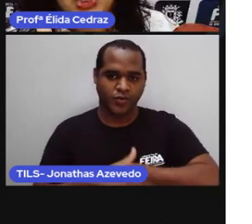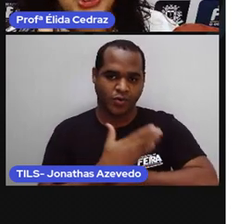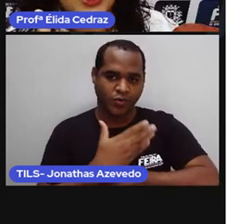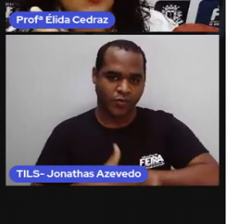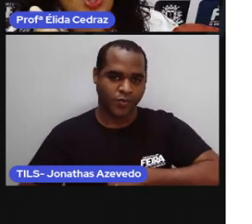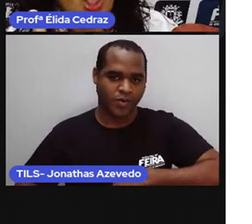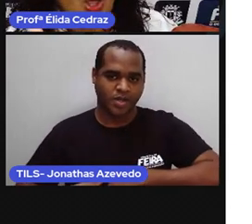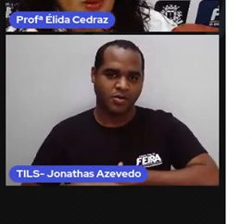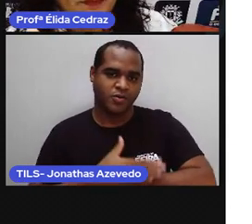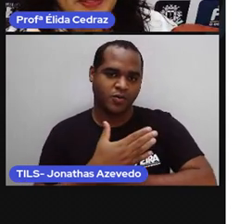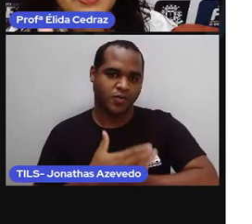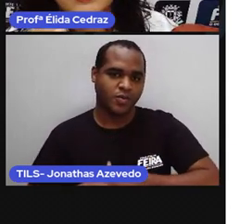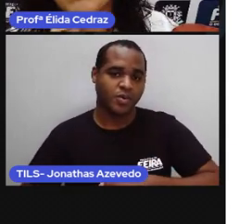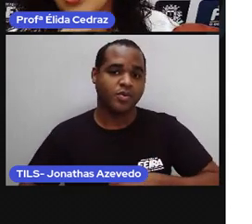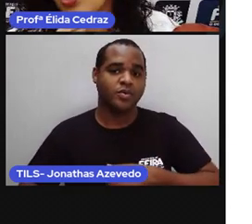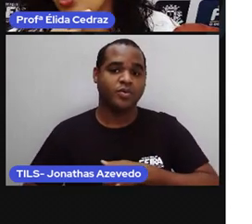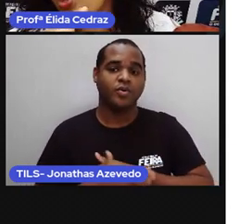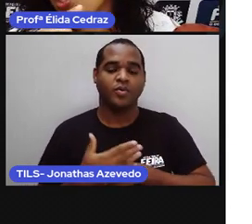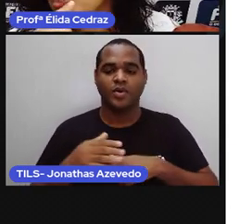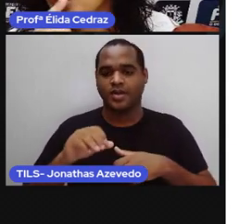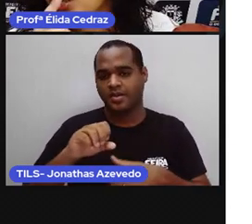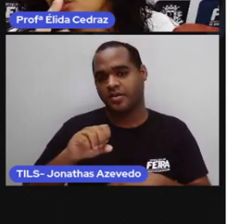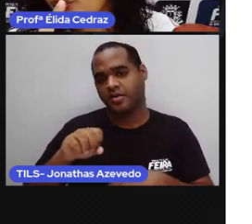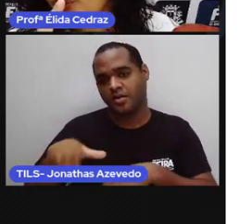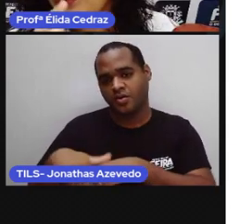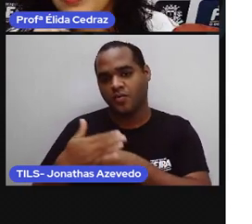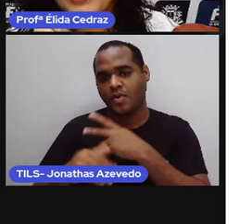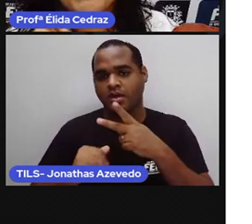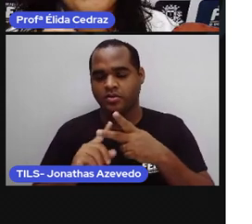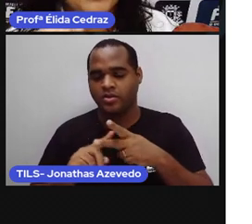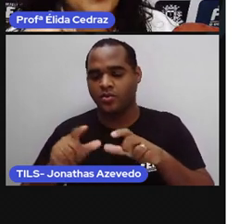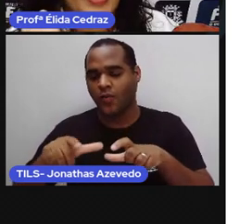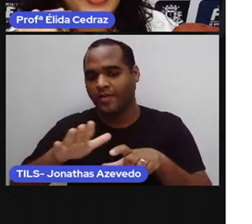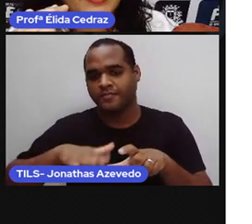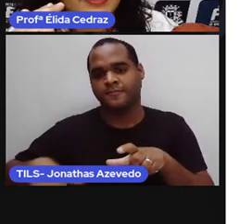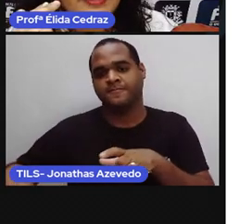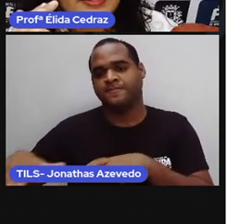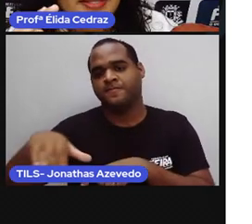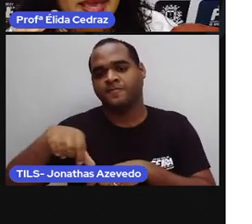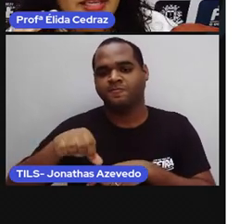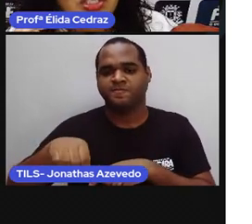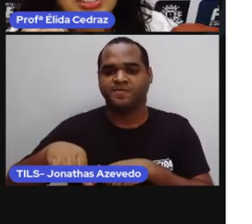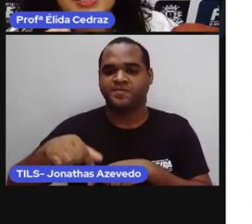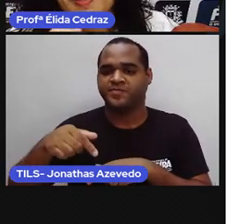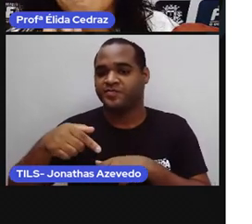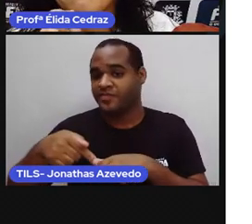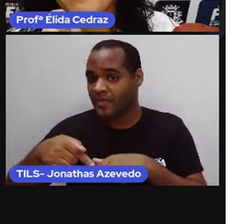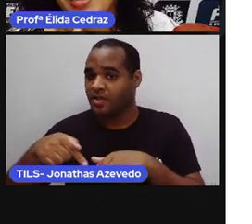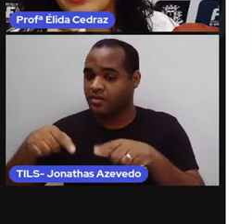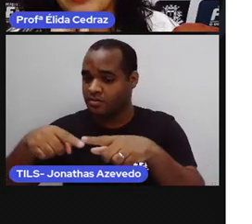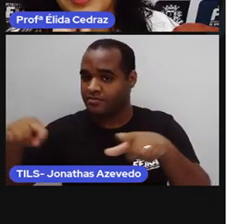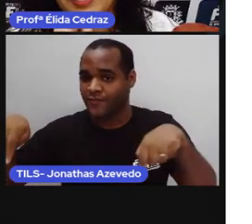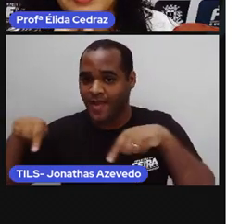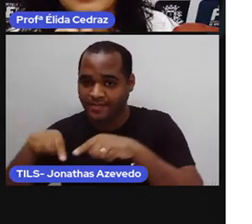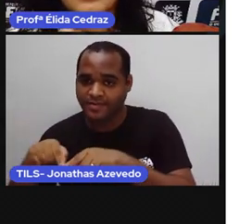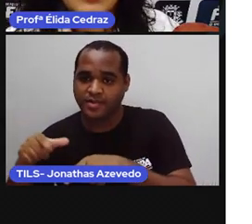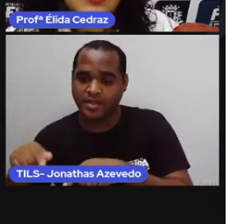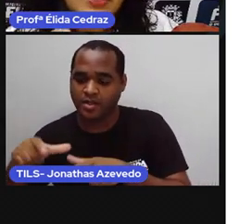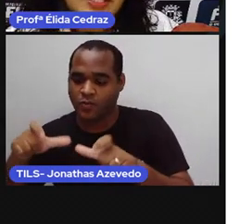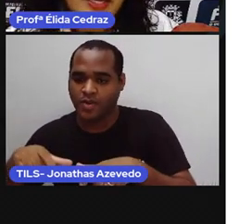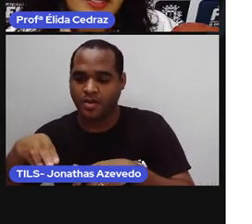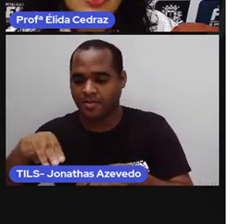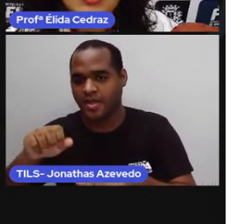Sebastião Lopes, lote 9, quadra 7, Madureira,